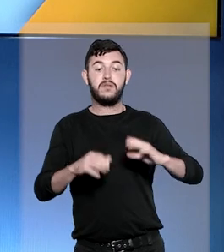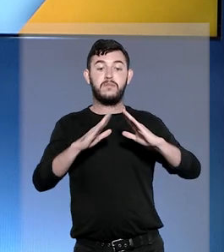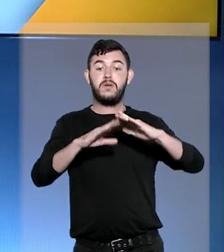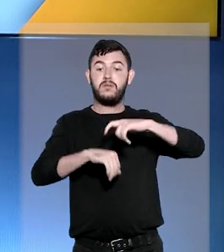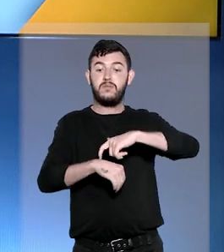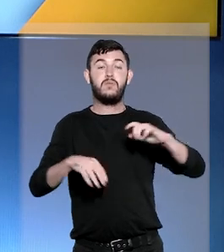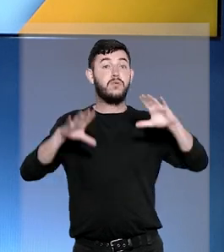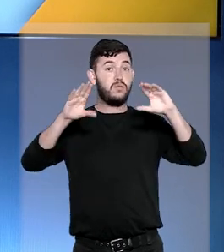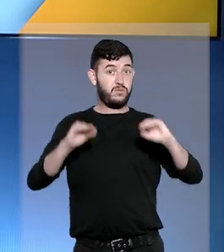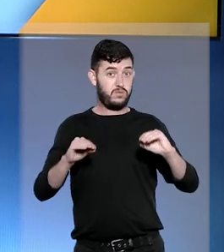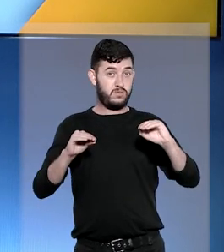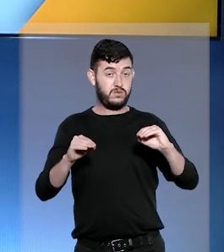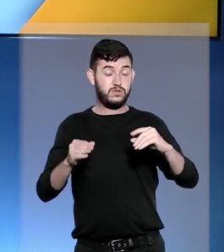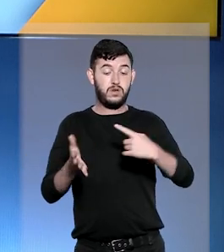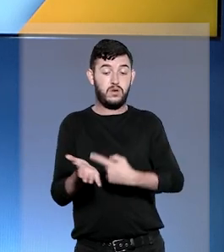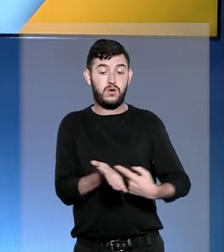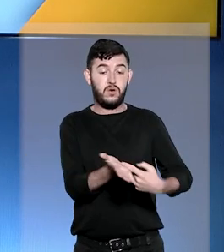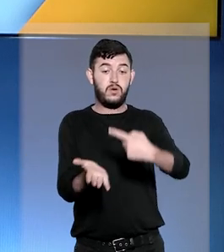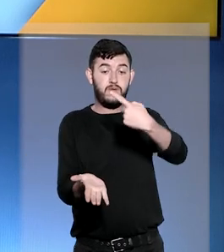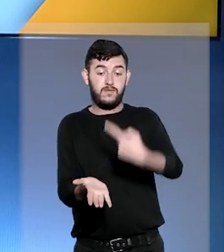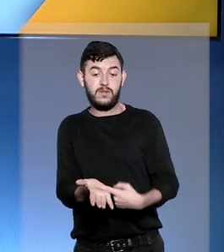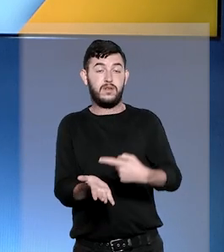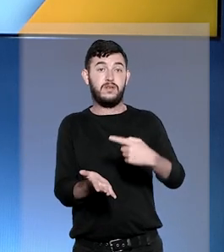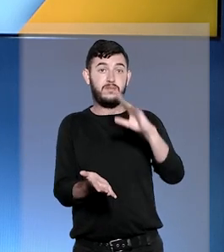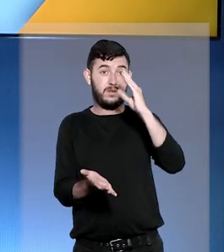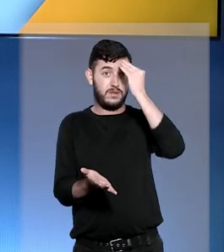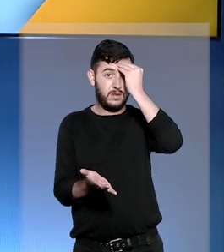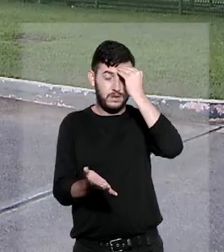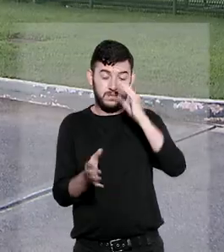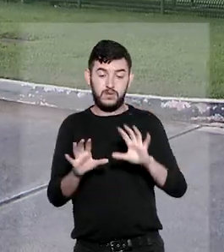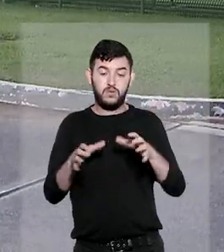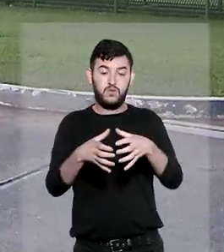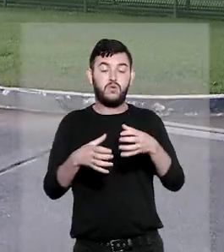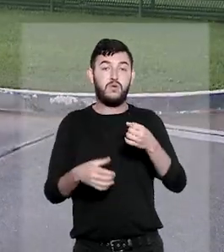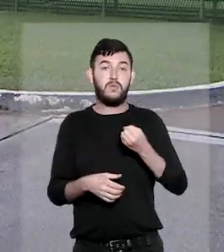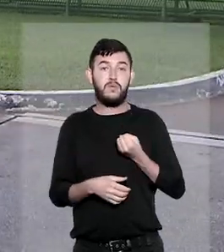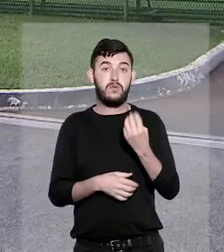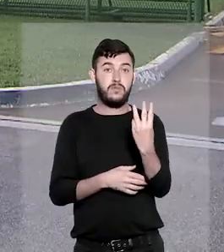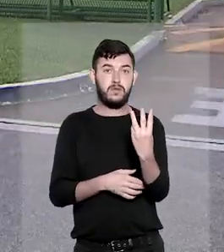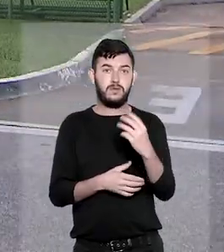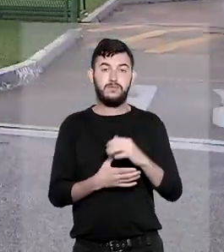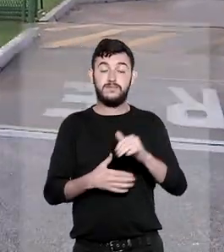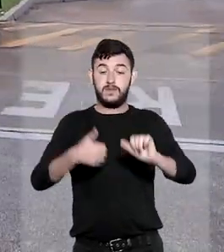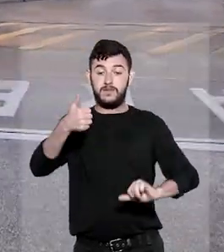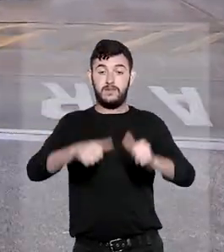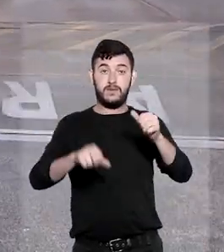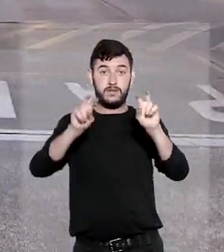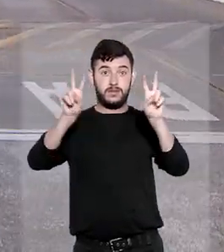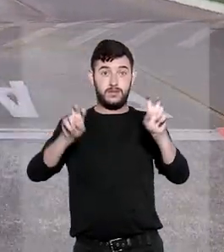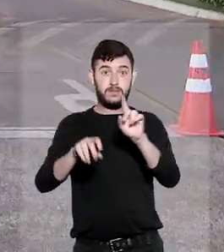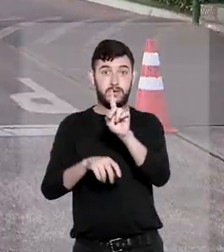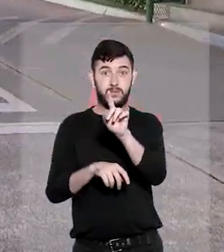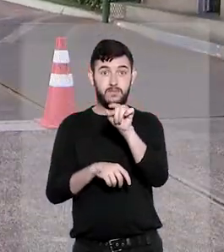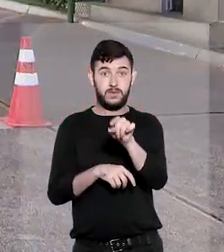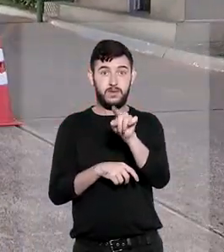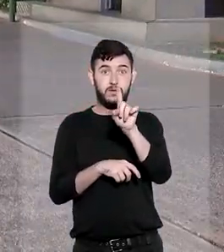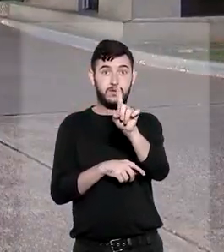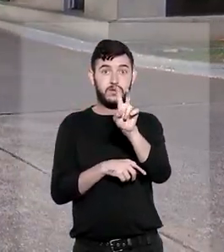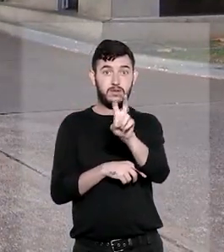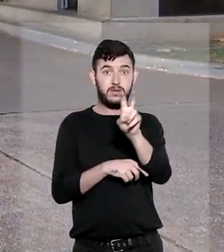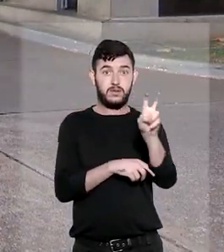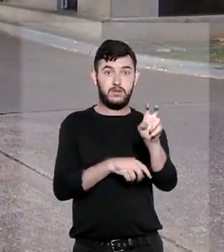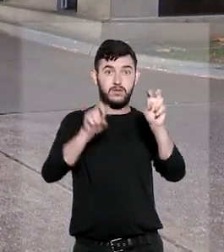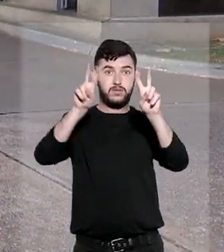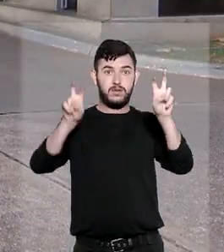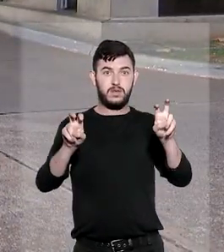noturno. O entendimento foi firmado pela terceira sessão. Ao analisar o tema 1.155 sobre o rito